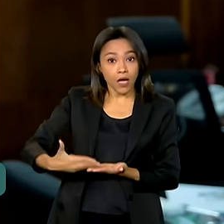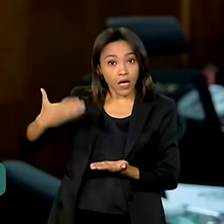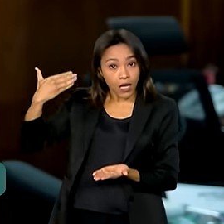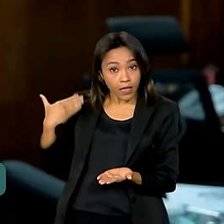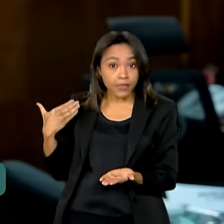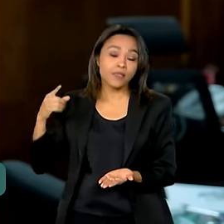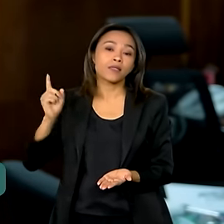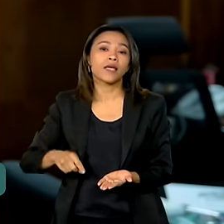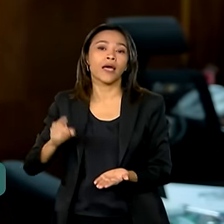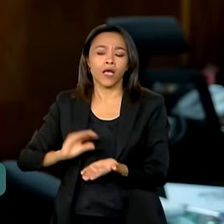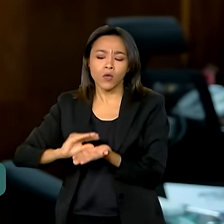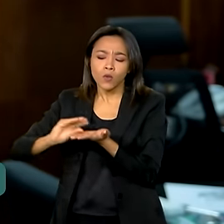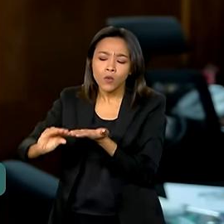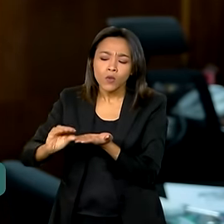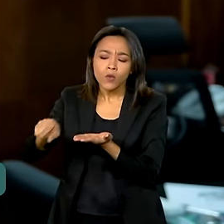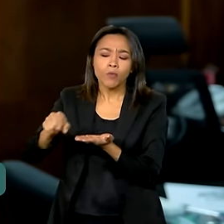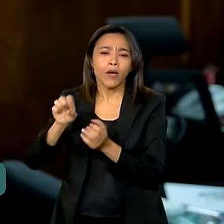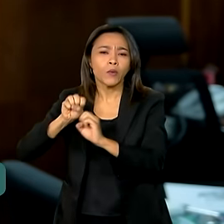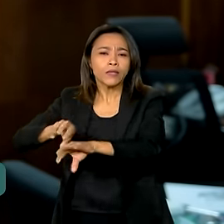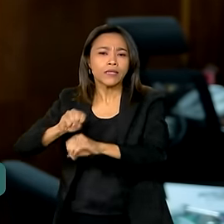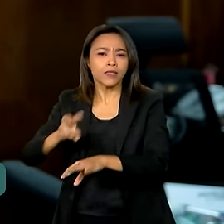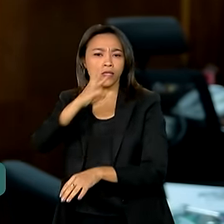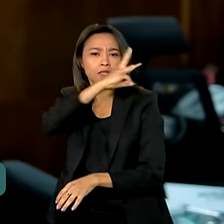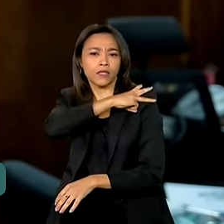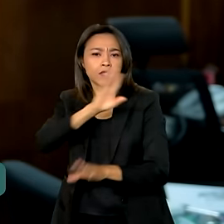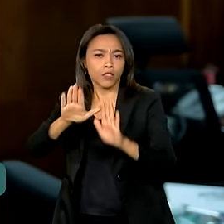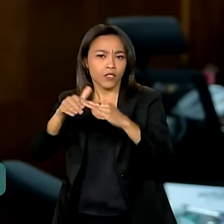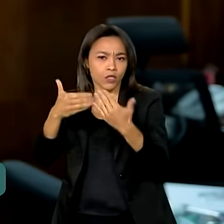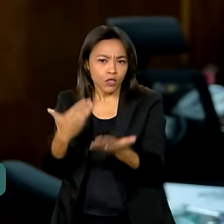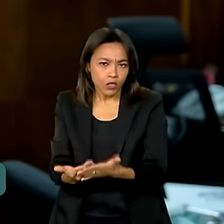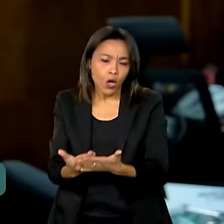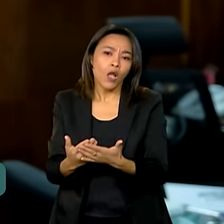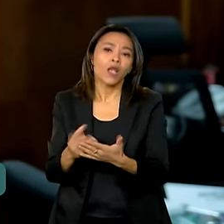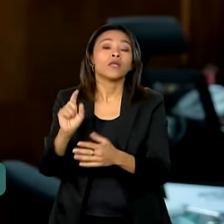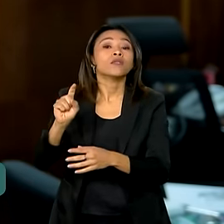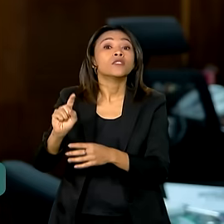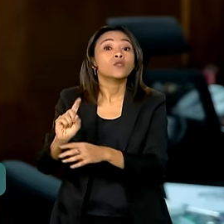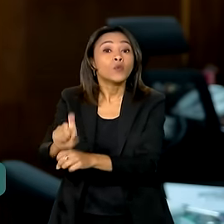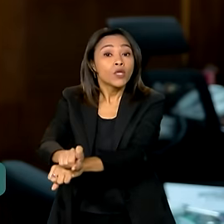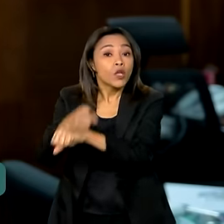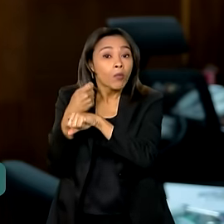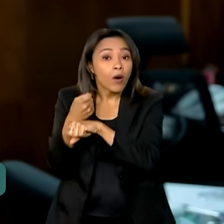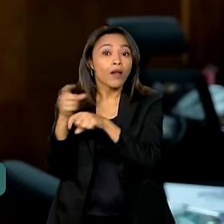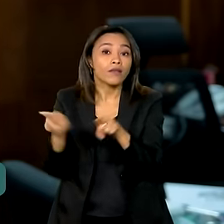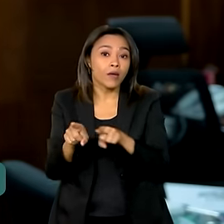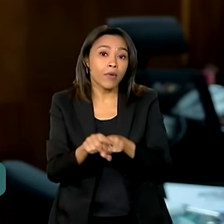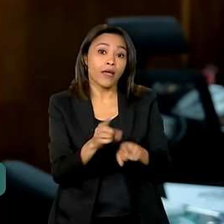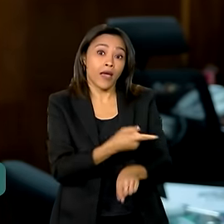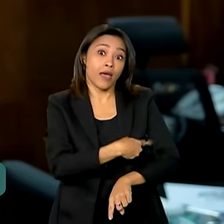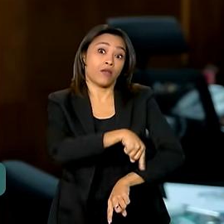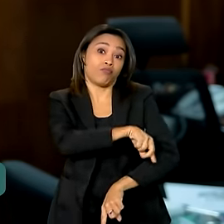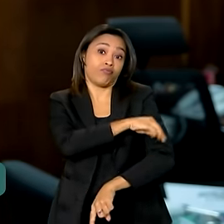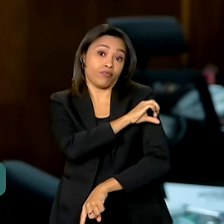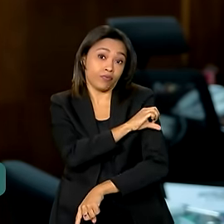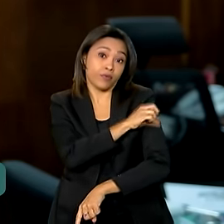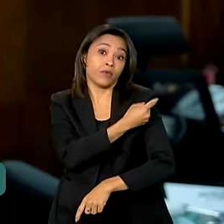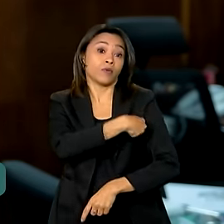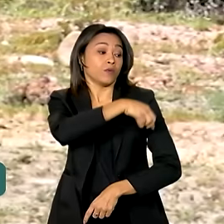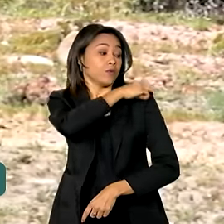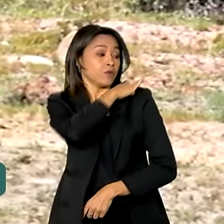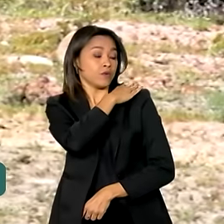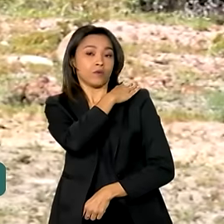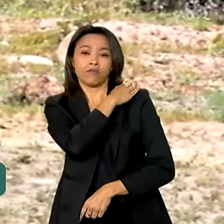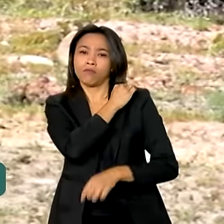aplicava para o estudante de Ensino Fundamental na Educação Escolar Quilombola era aplicado no Fundamental 2 e Ensino Médio, sem